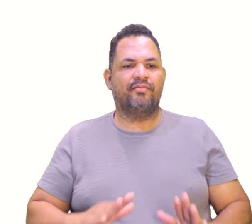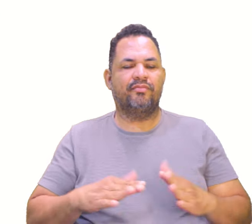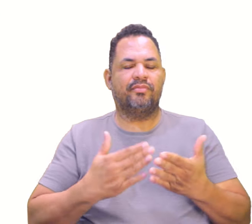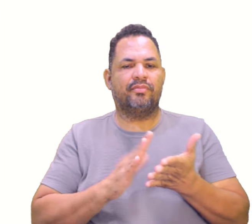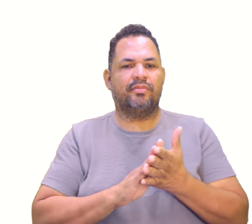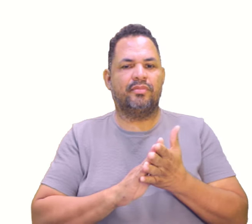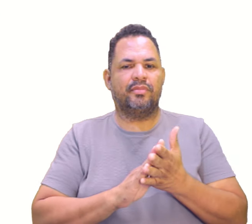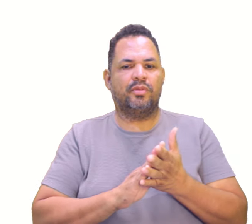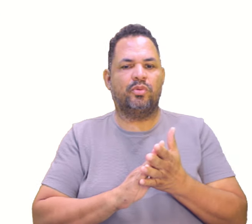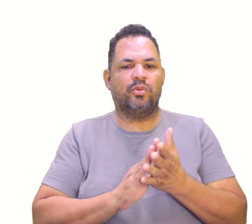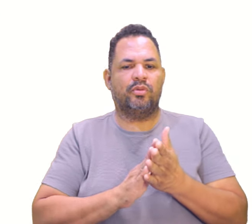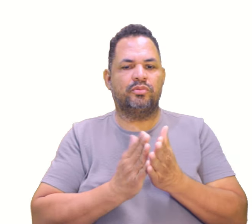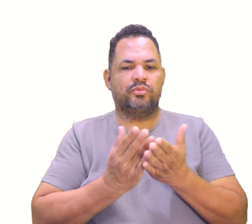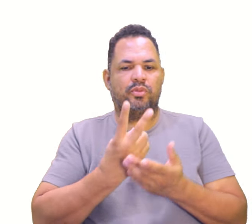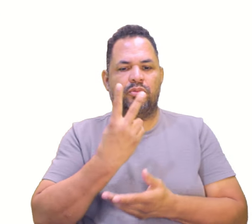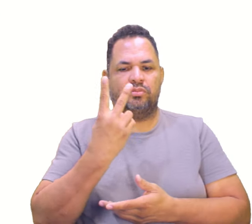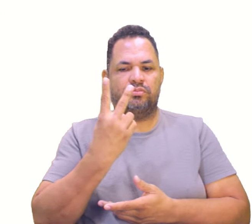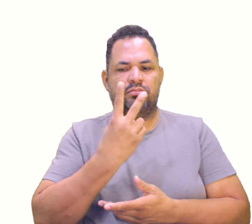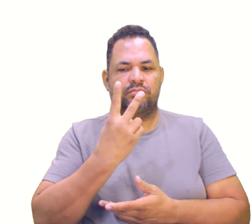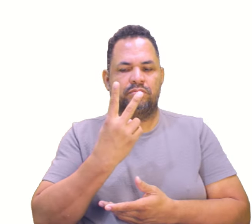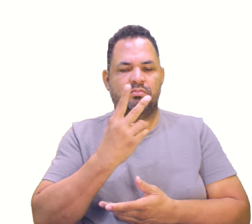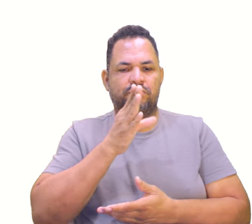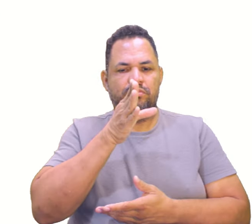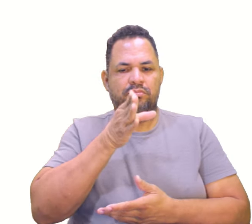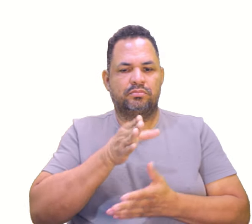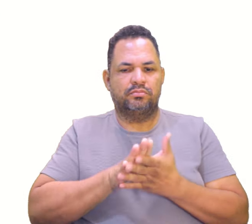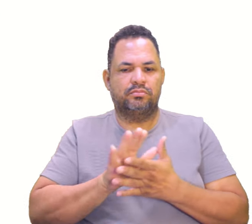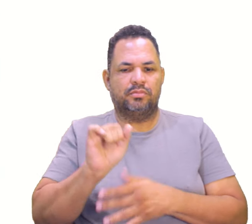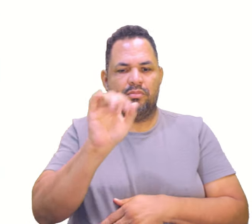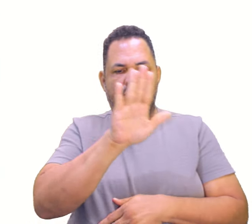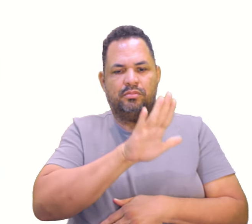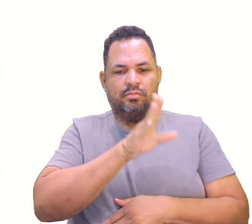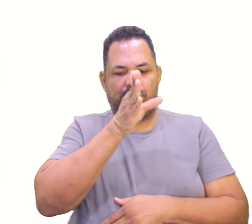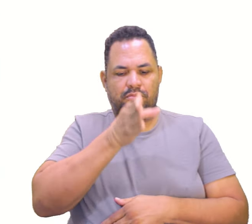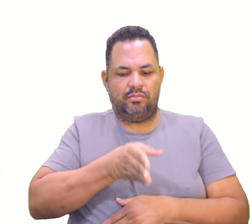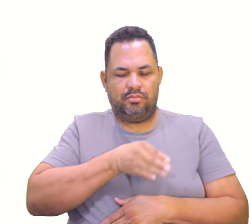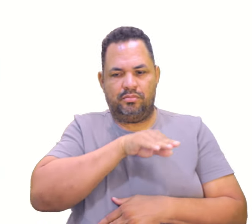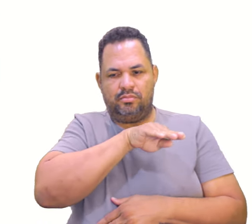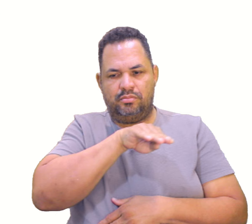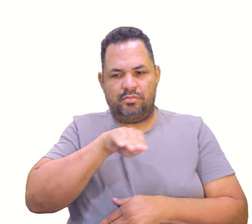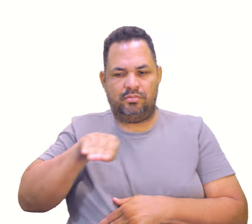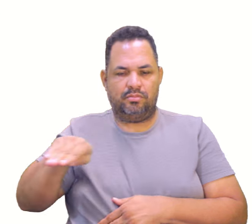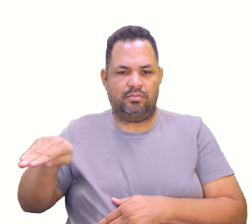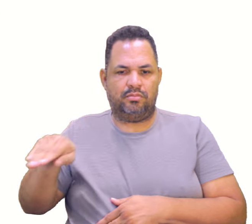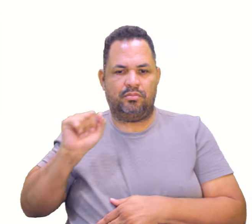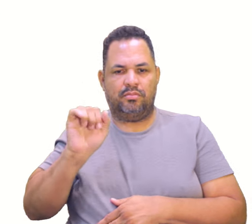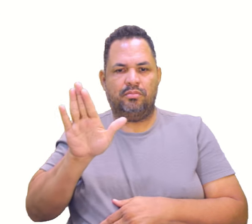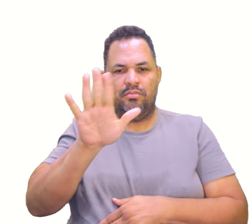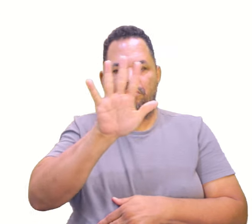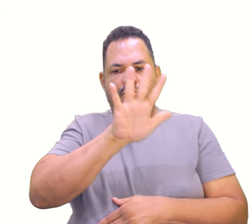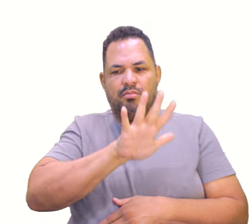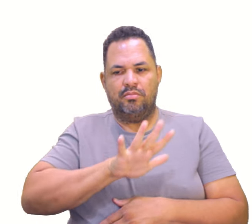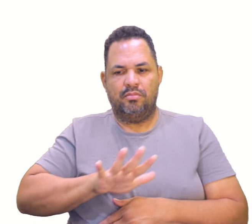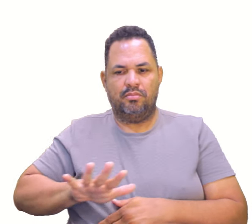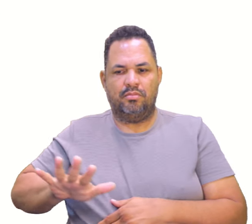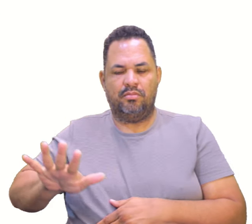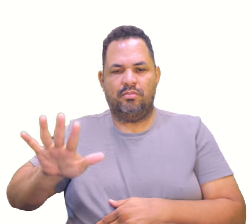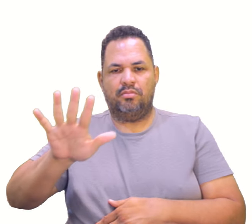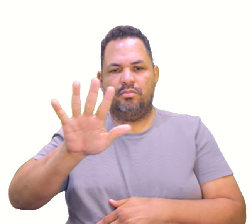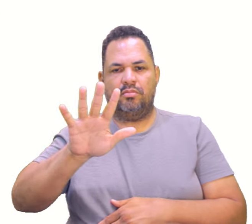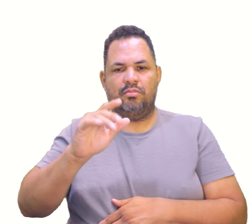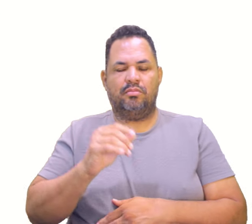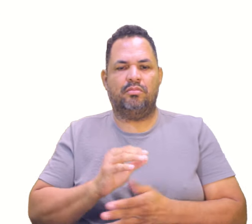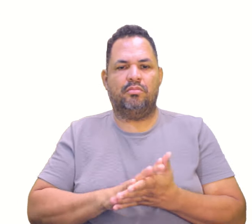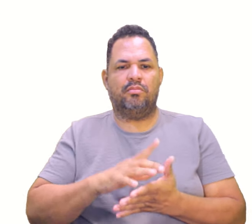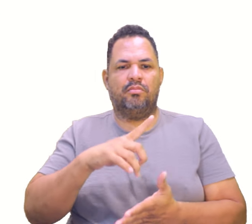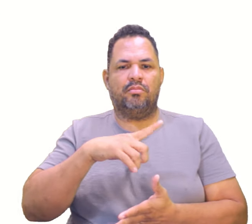dois eixos perpendiculares pertencem a um plano comum, chama-se plano cartesiano. E